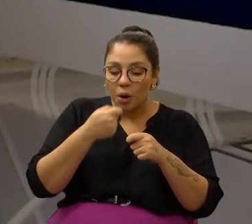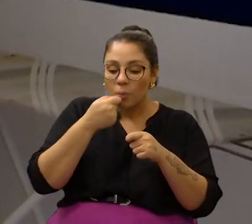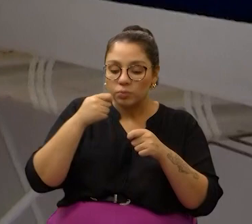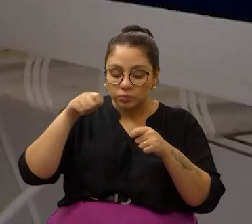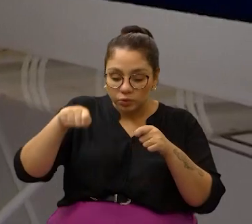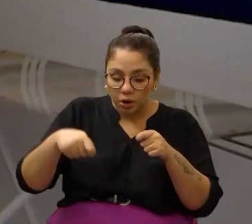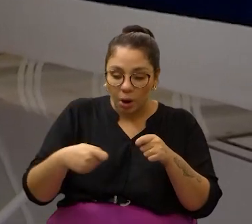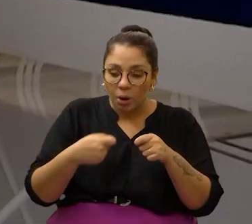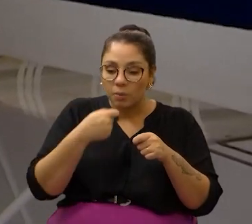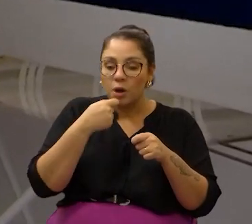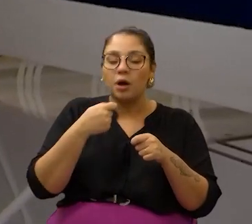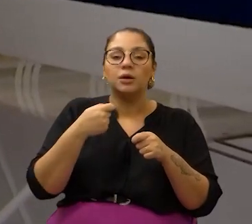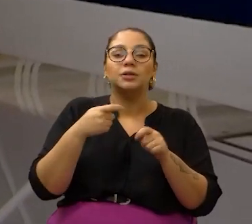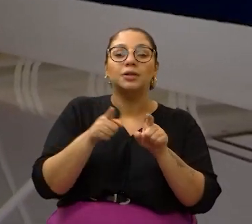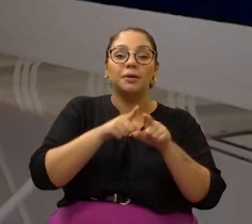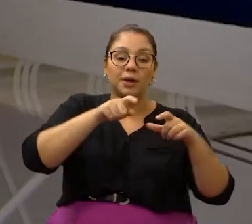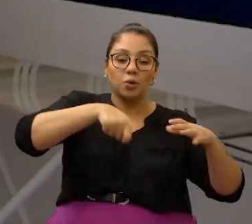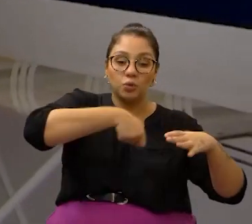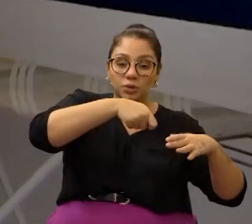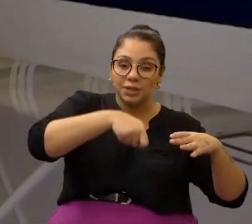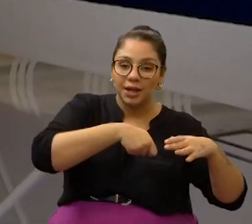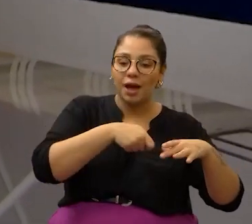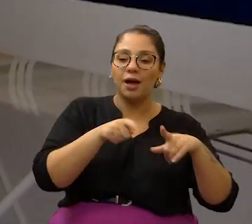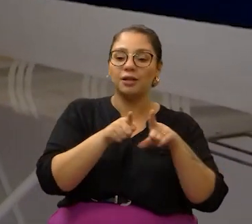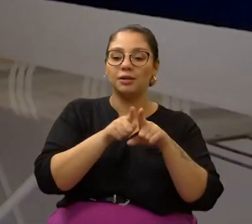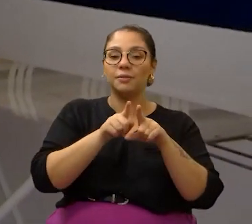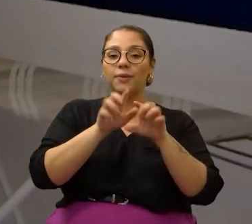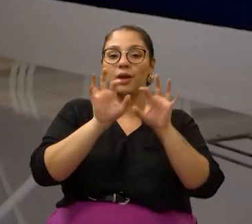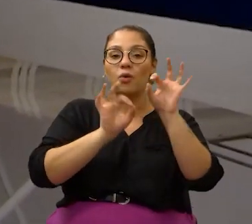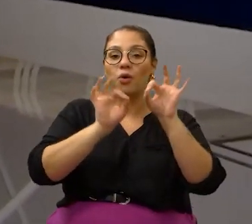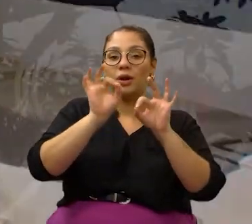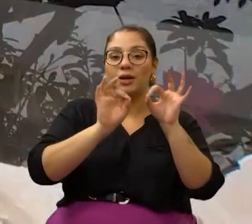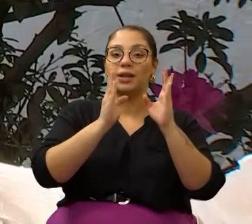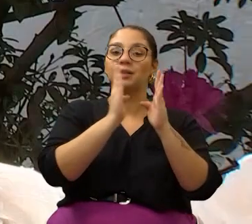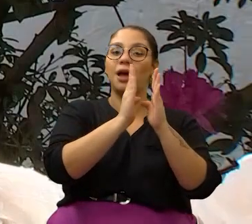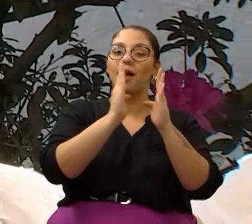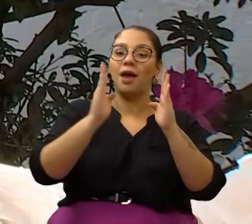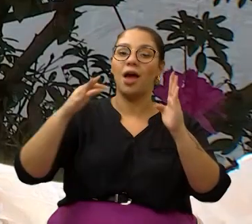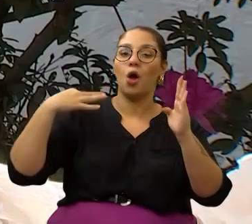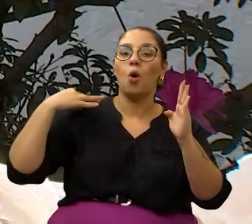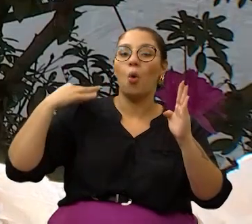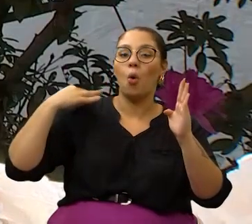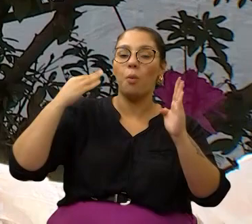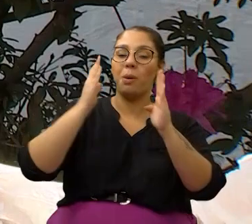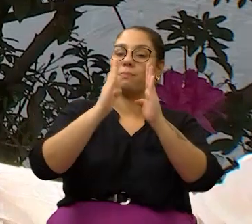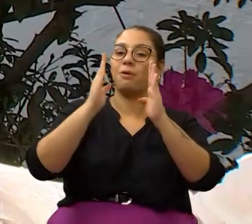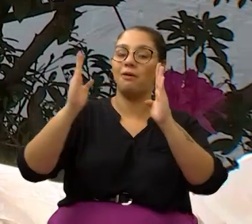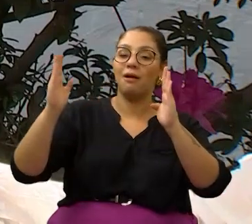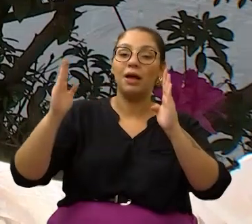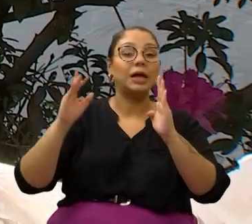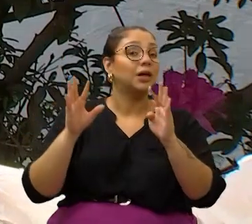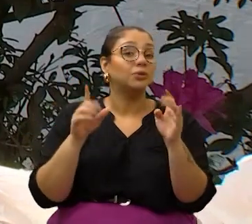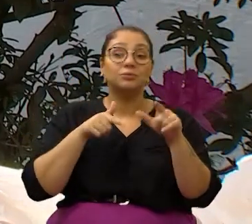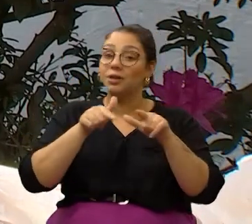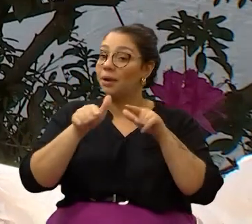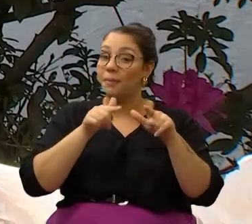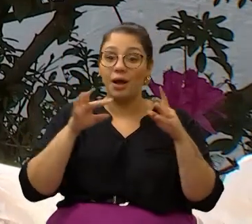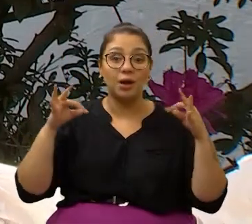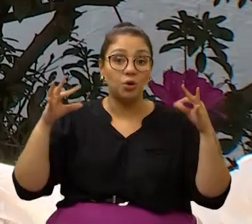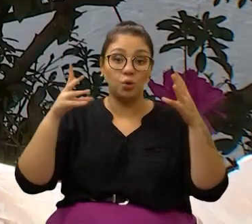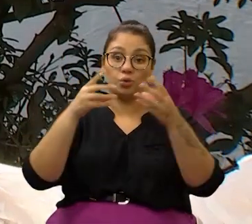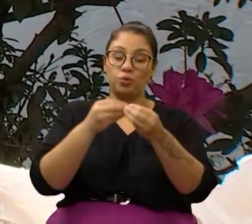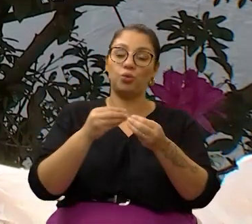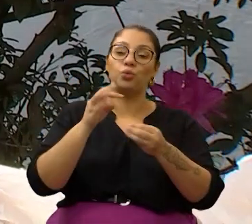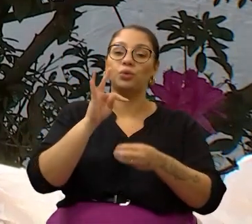organização da sua roupa, do dia a dia, do seu guarda-roupa. Então, assim, é um todo trabalho completo que a